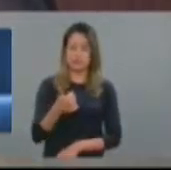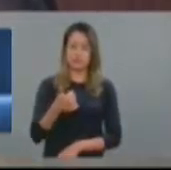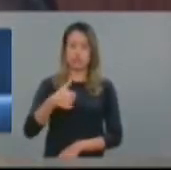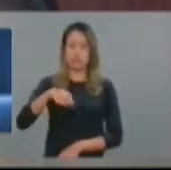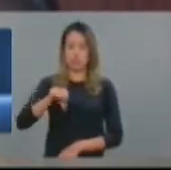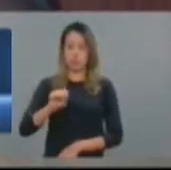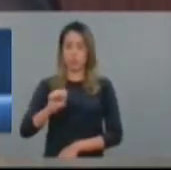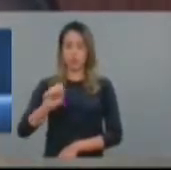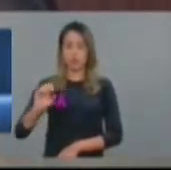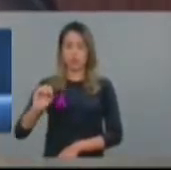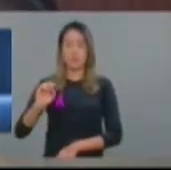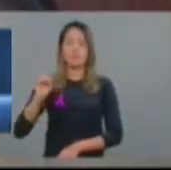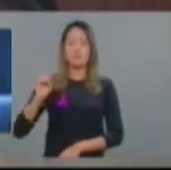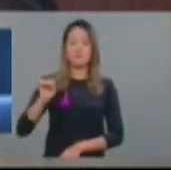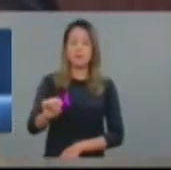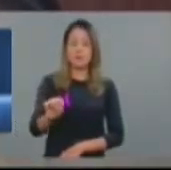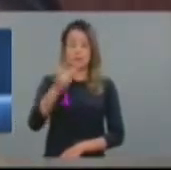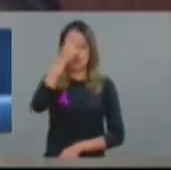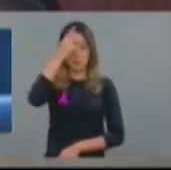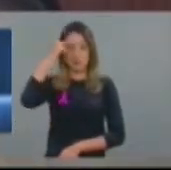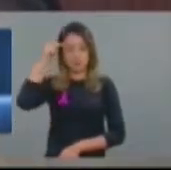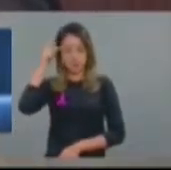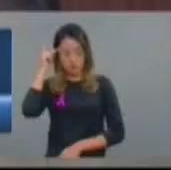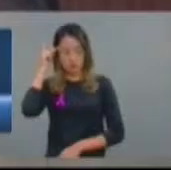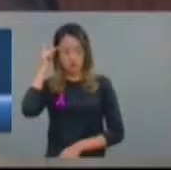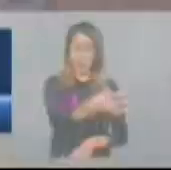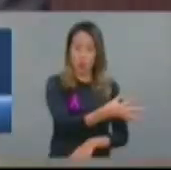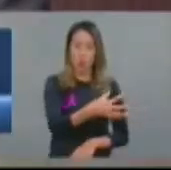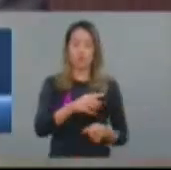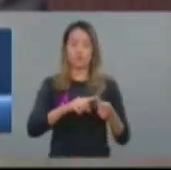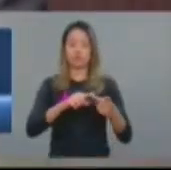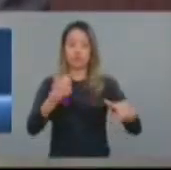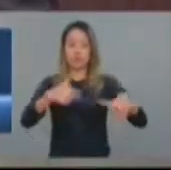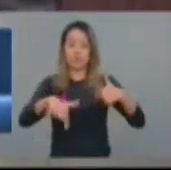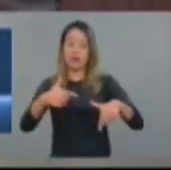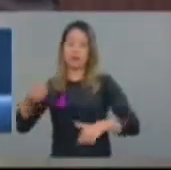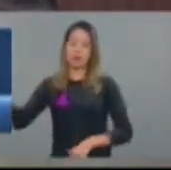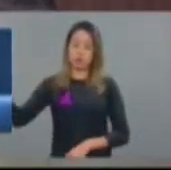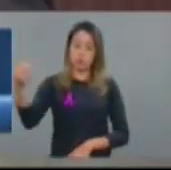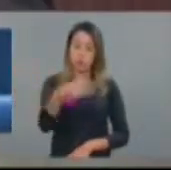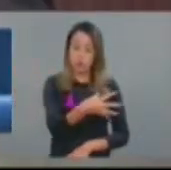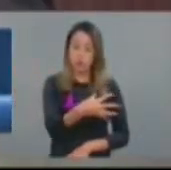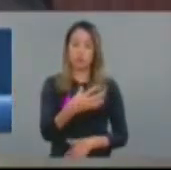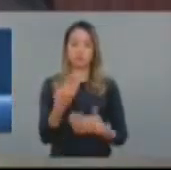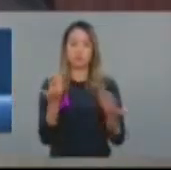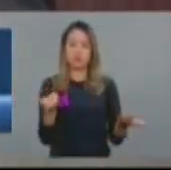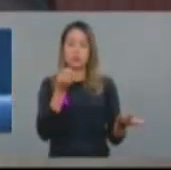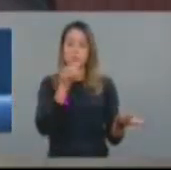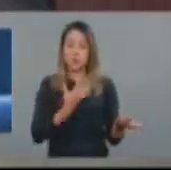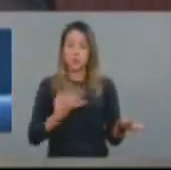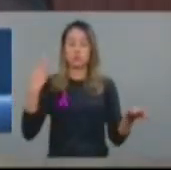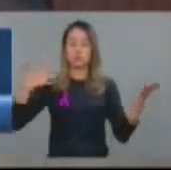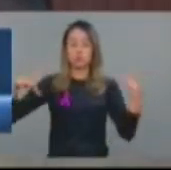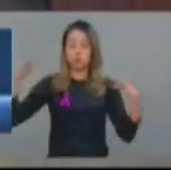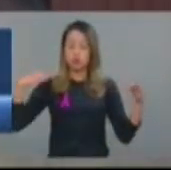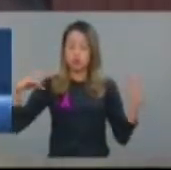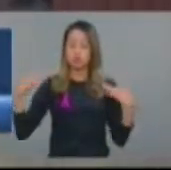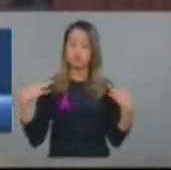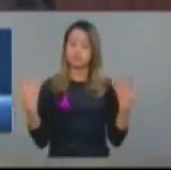pessoas nas principais áreas relacionadas. Hoje, o Estado do Ceará ocupa